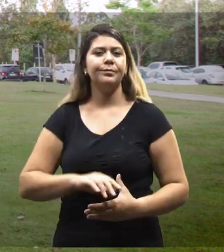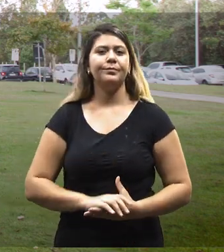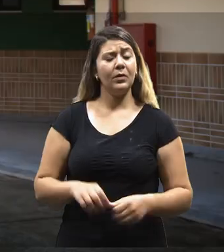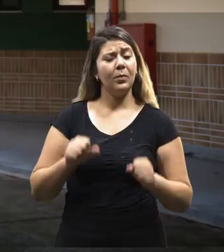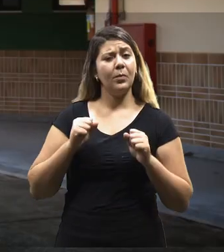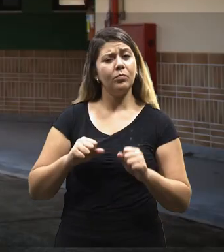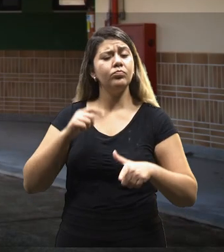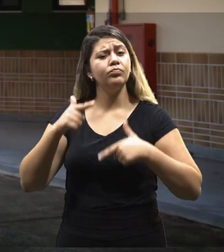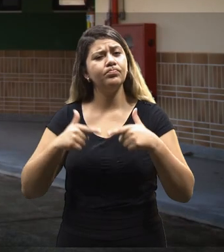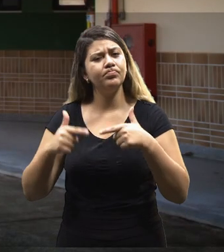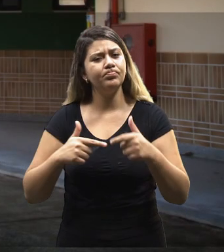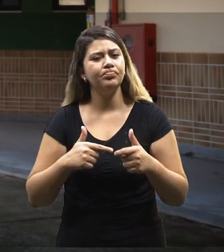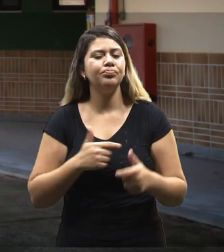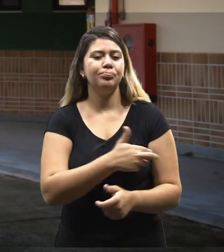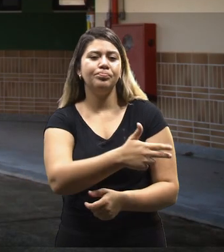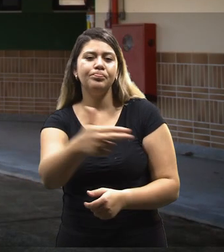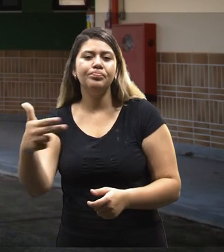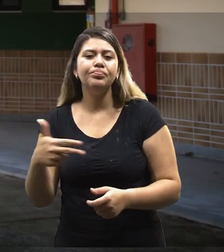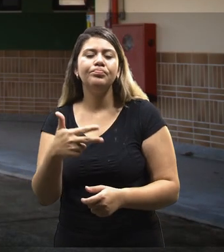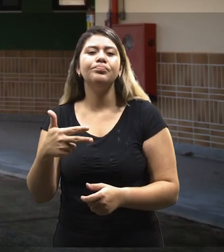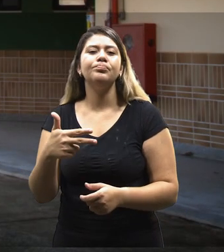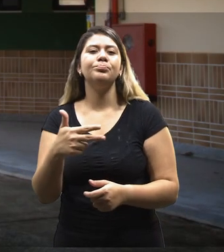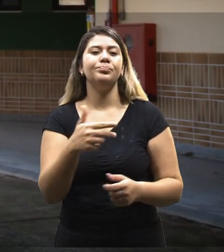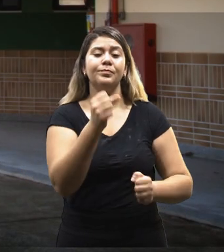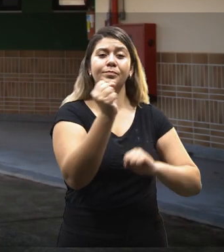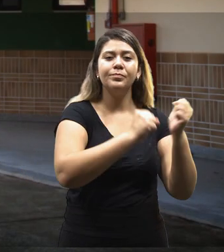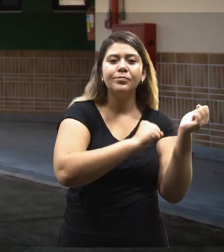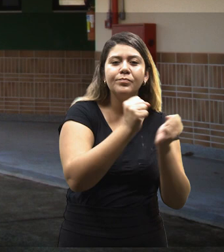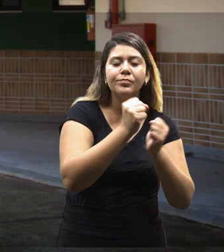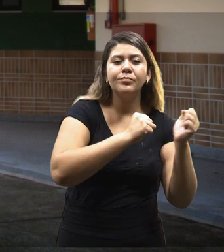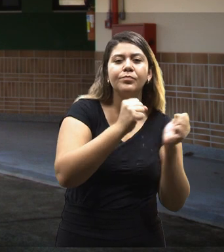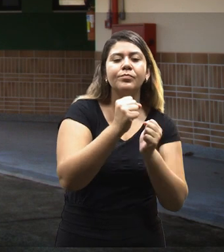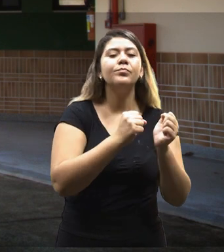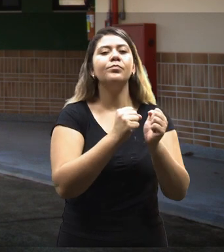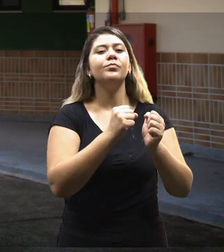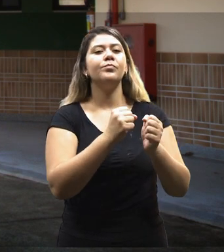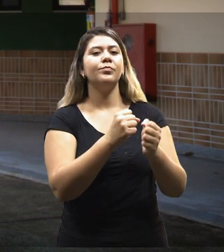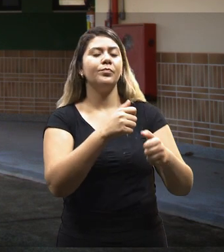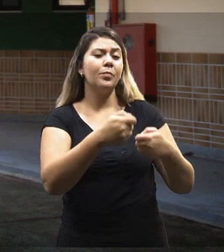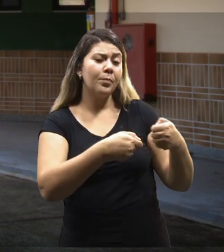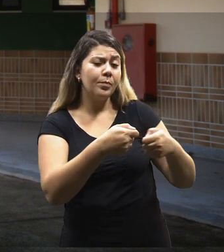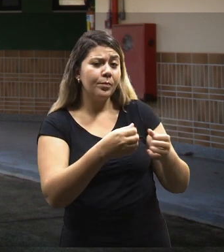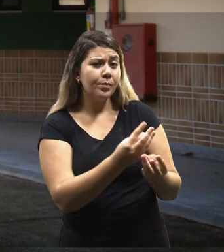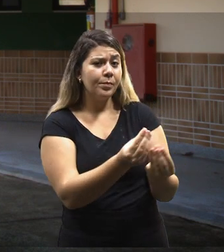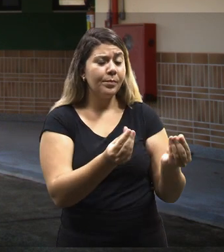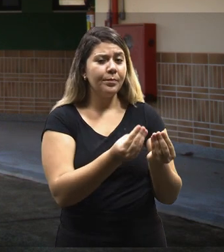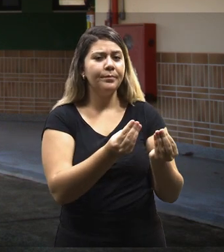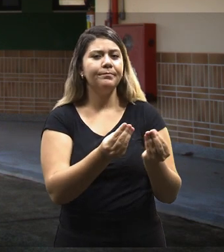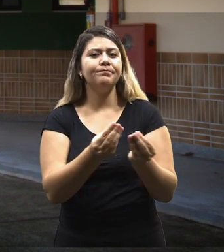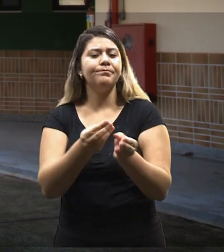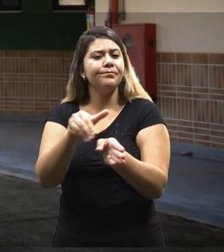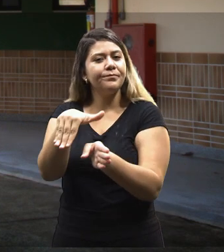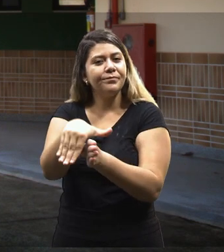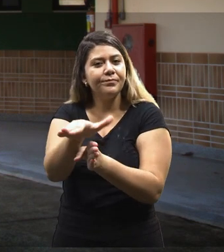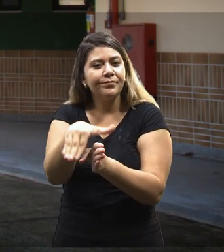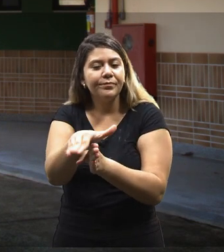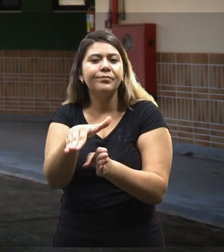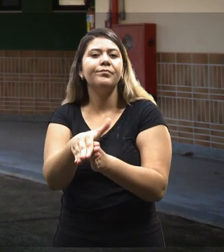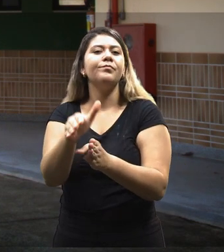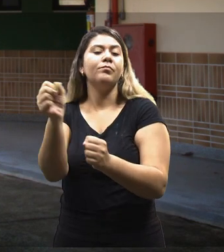E pode atuar em vários outros segmentos, como indústria, por exemplo, no controle de qualidade, como